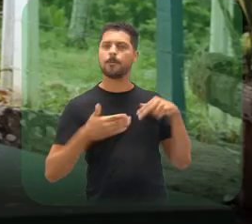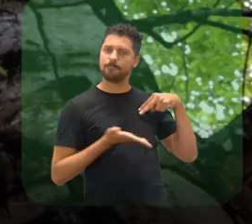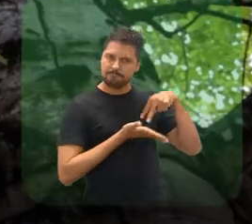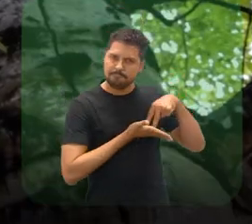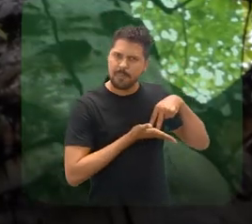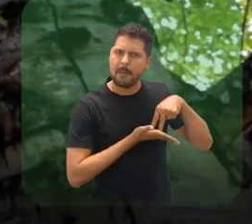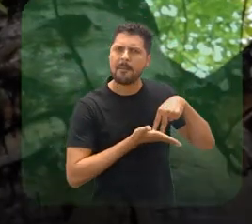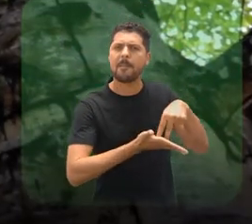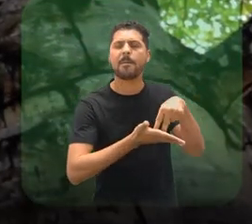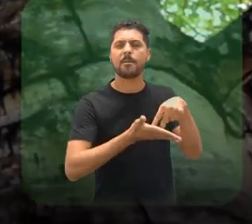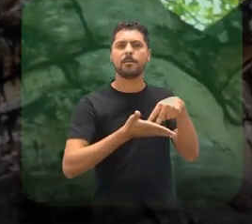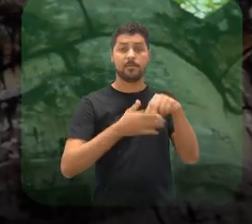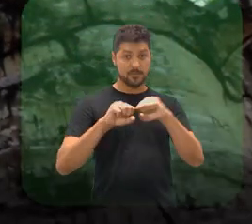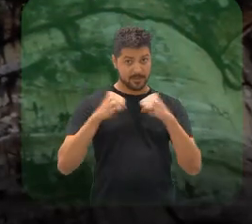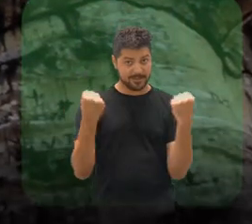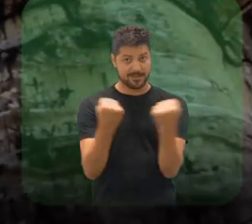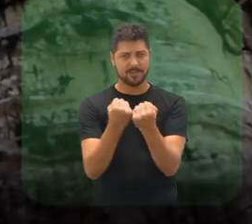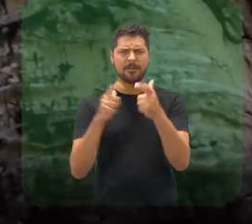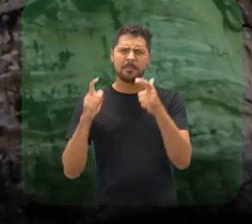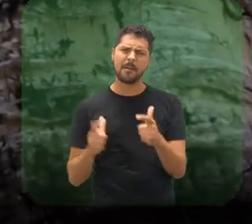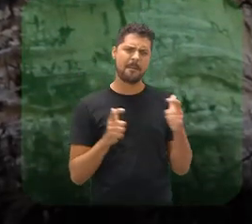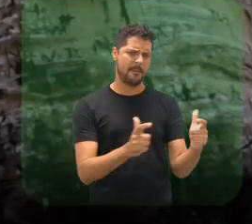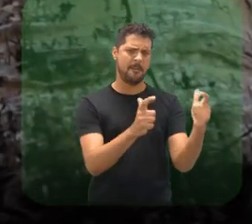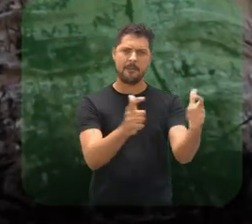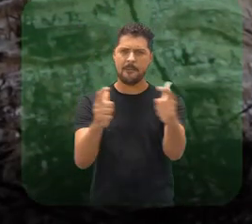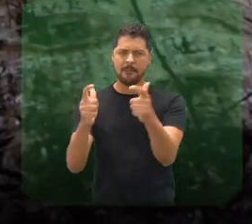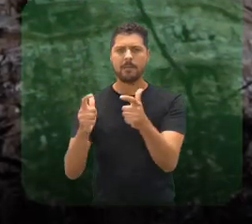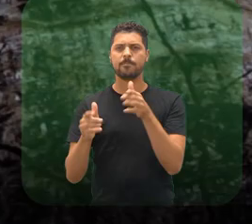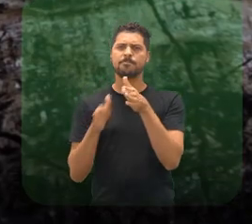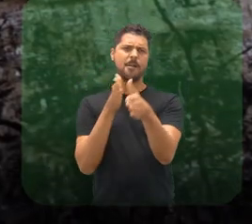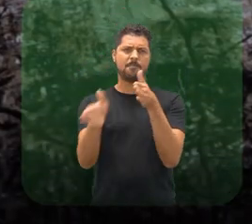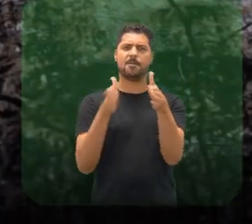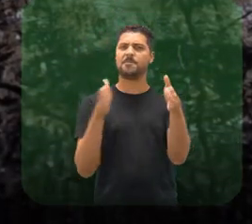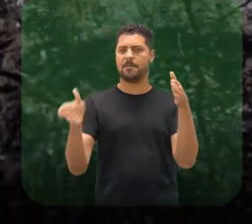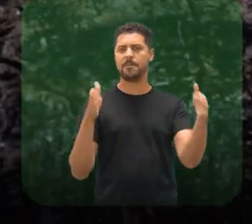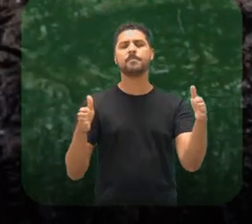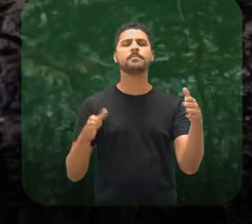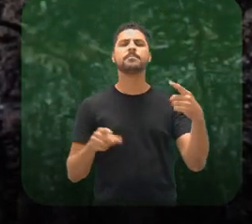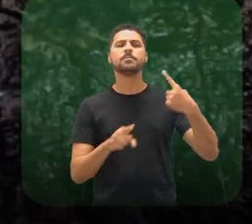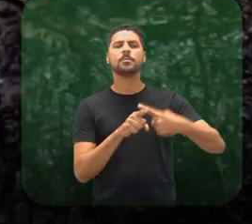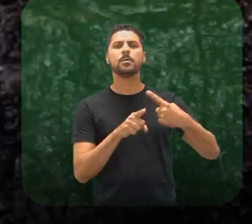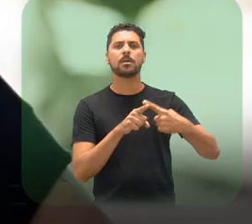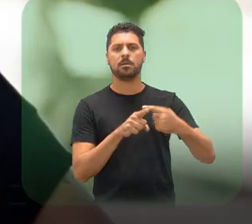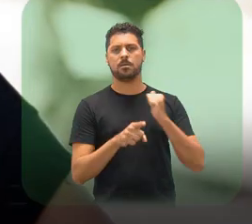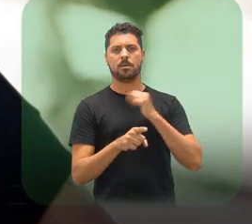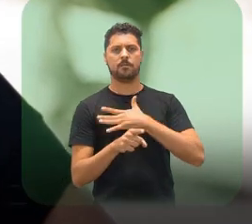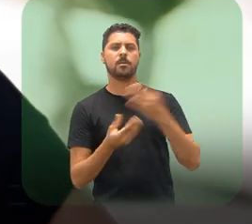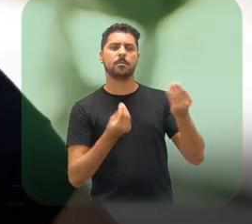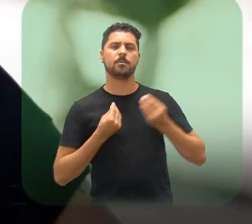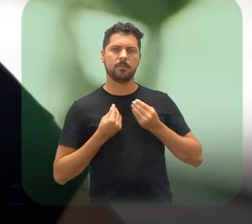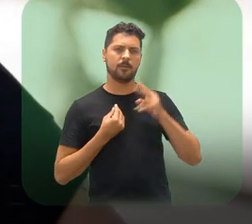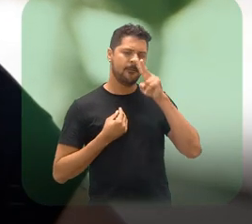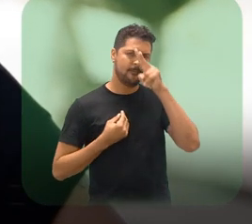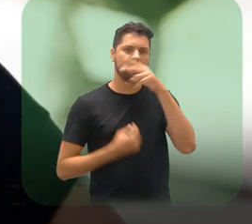mais silenciada, consigo ter vez e voz na sociedade e consigo reivindicar esses espaços, é porque eu